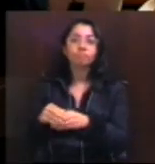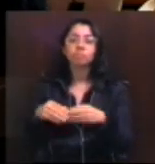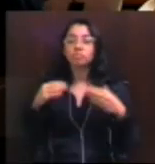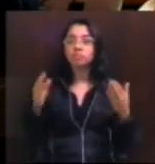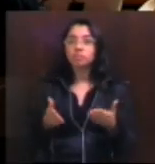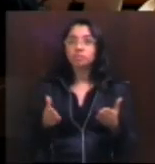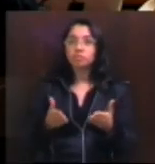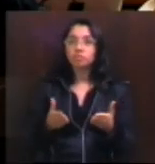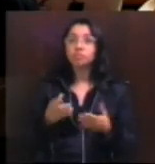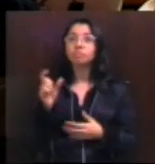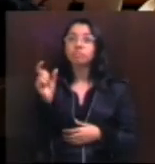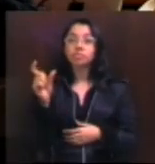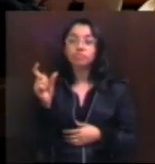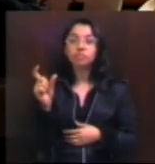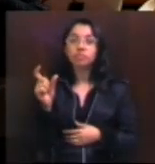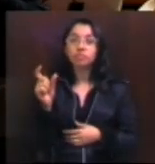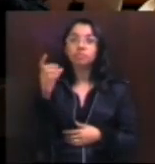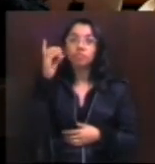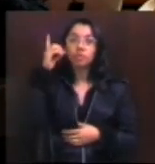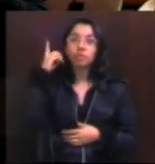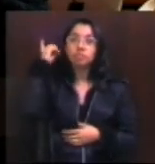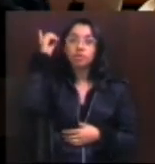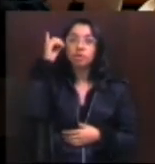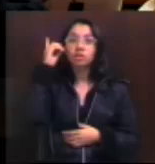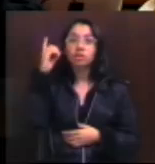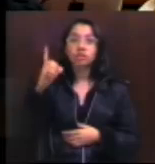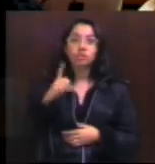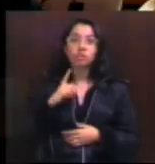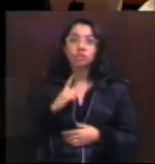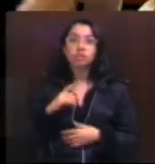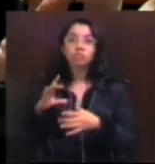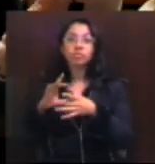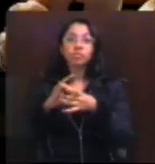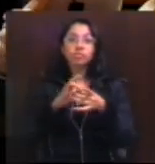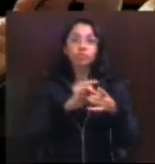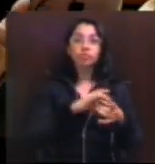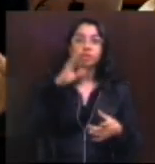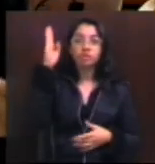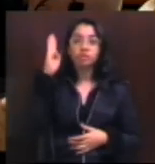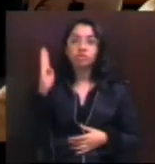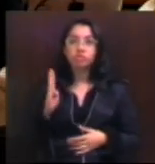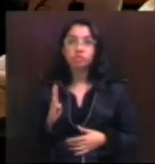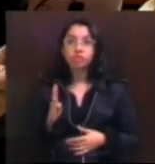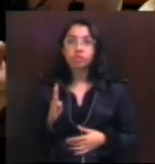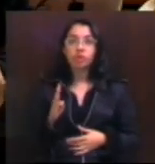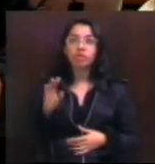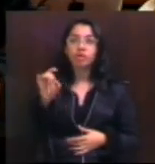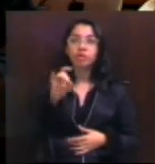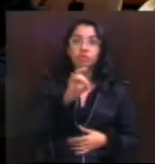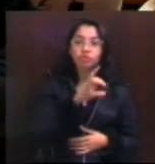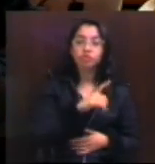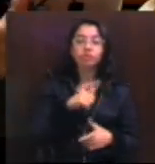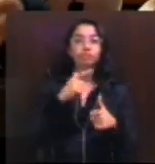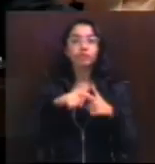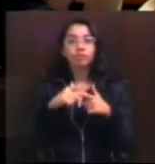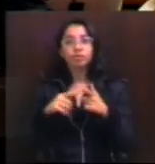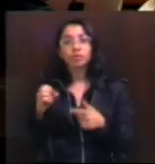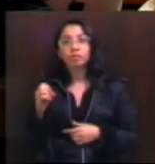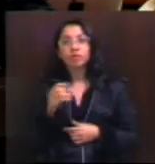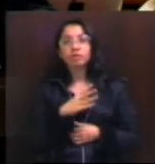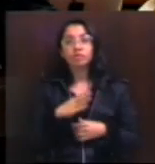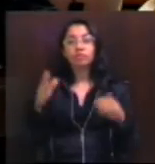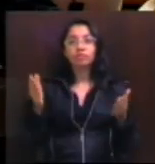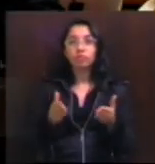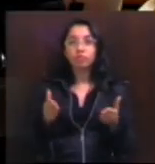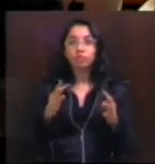Hoje, nas palavras de V. Exª, Deputada, nós temos um contexto nacional onde a cada dia tem um escândalo novo. Hoje, todos